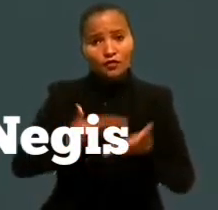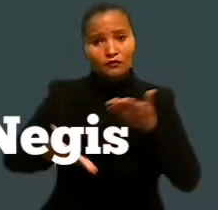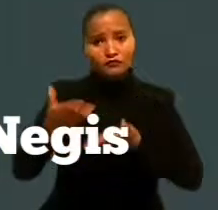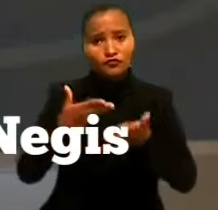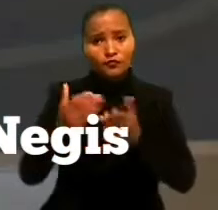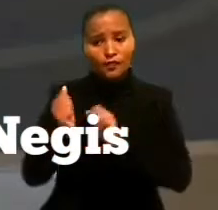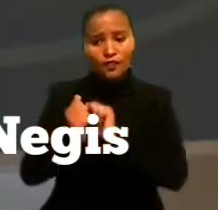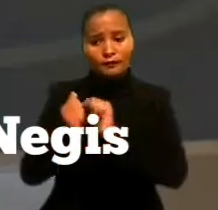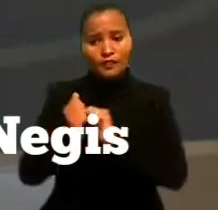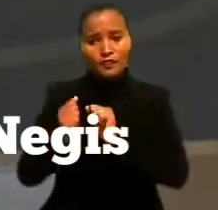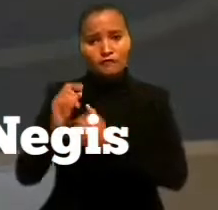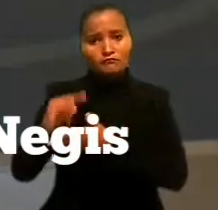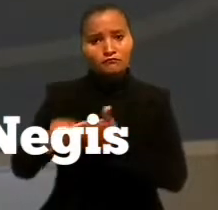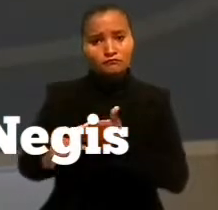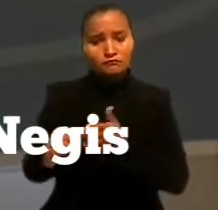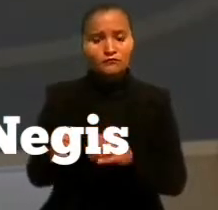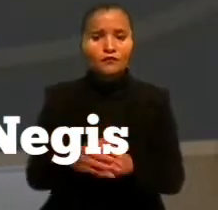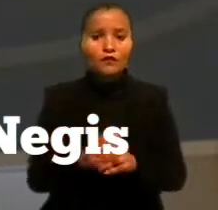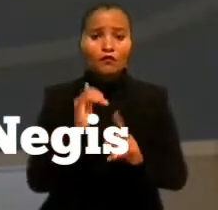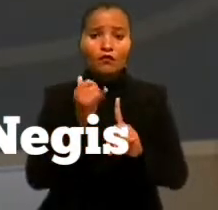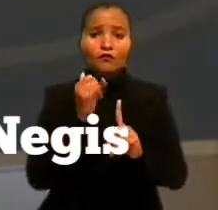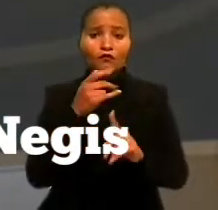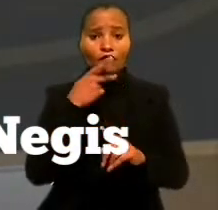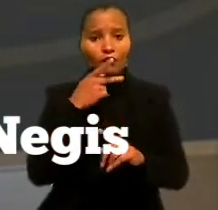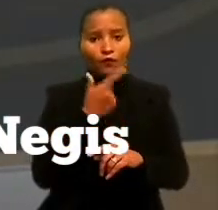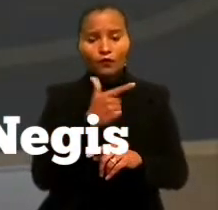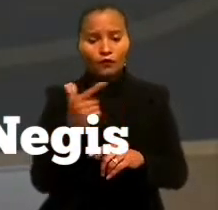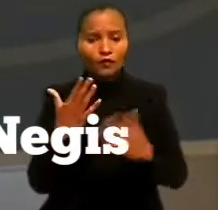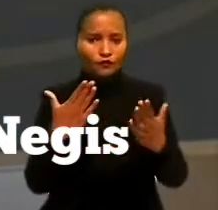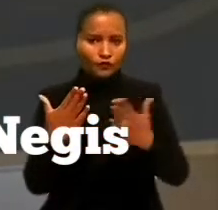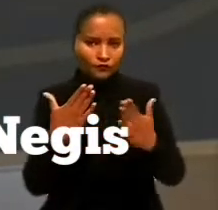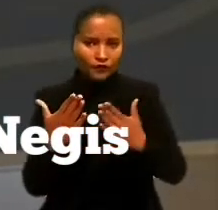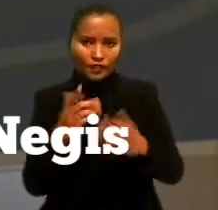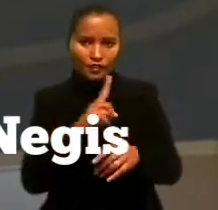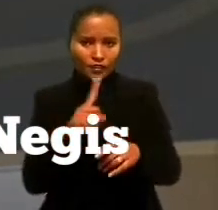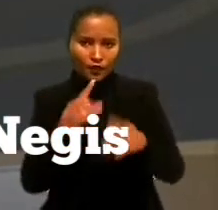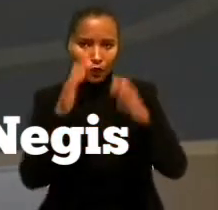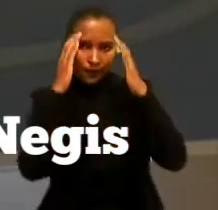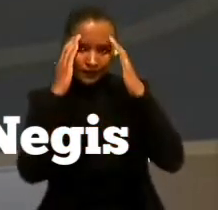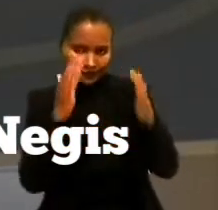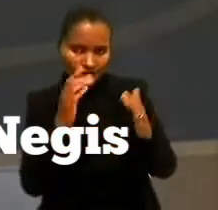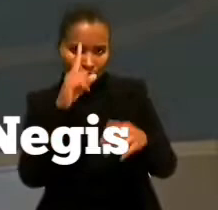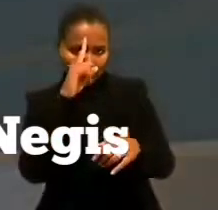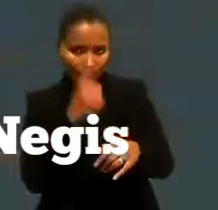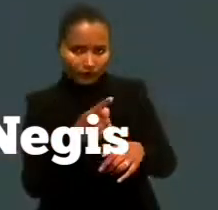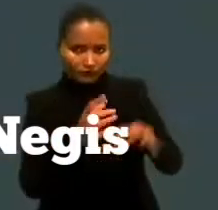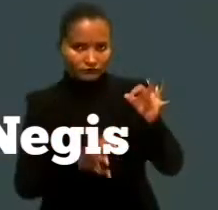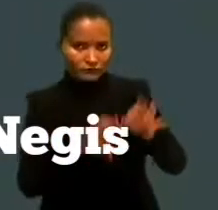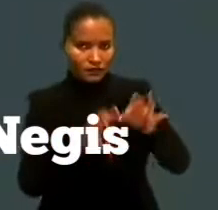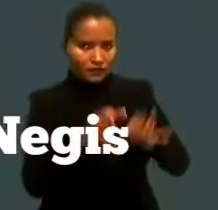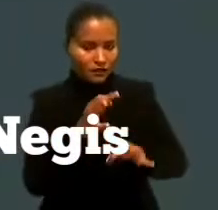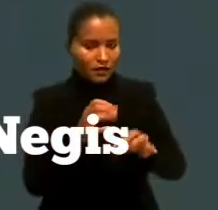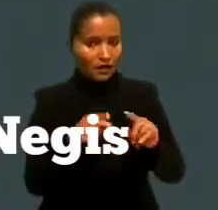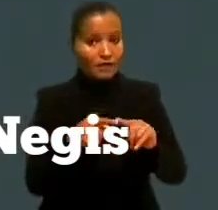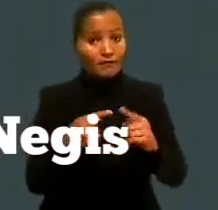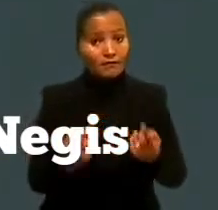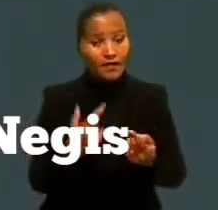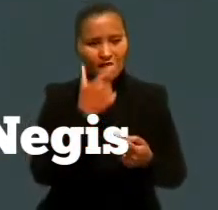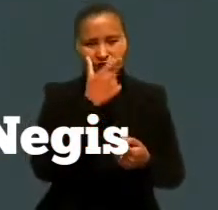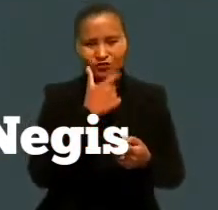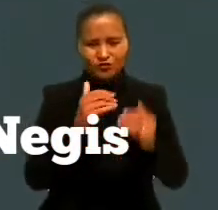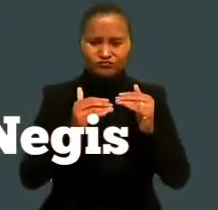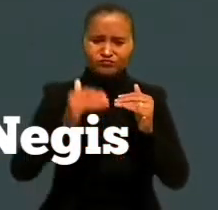pelo empregador. O relator afirmou não haver dúvidas sobre o descumprimento da determinação judicial. No entanto, considerou